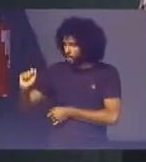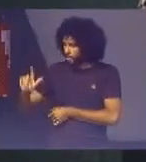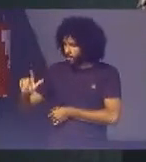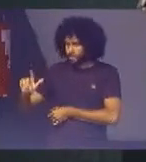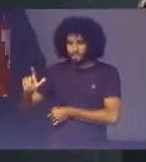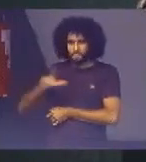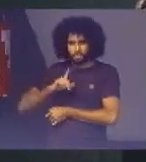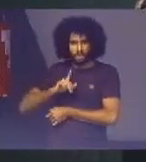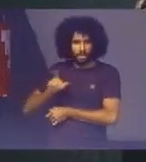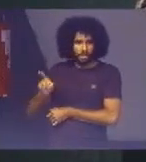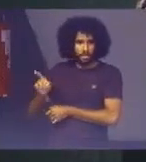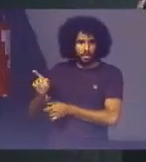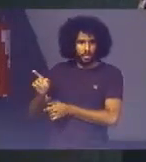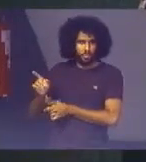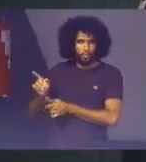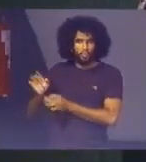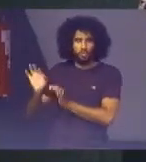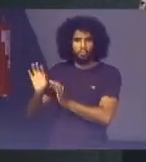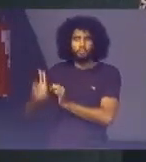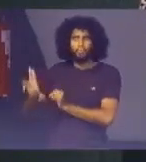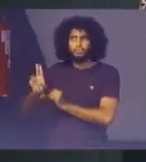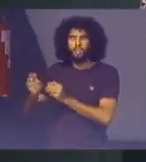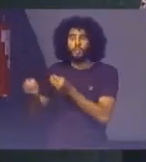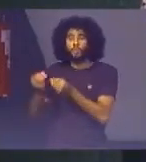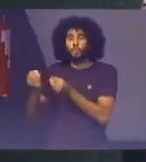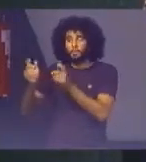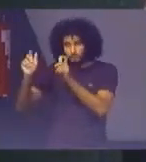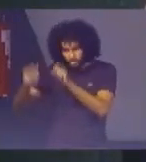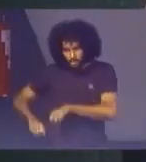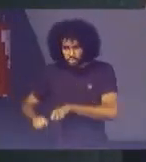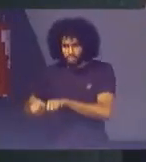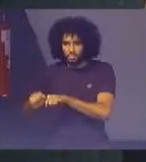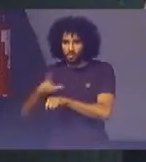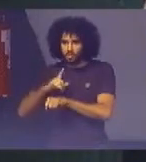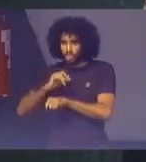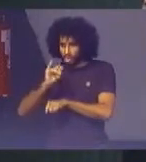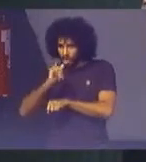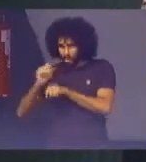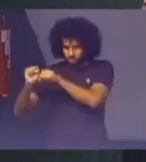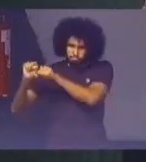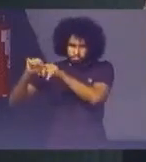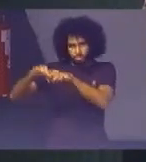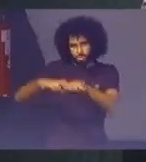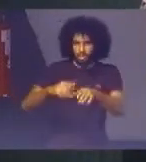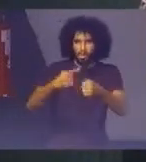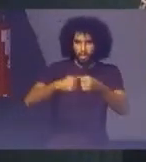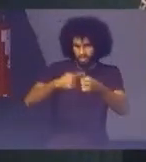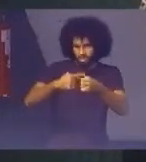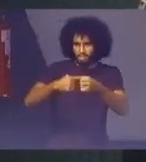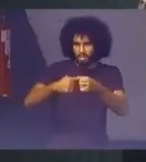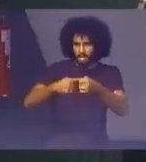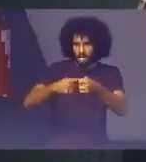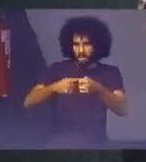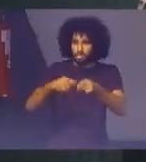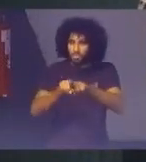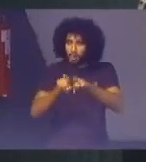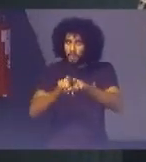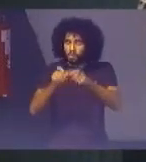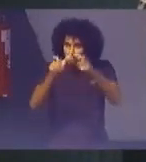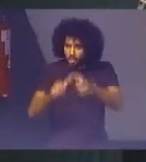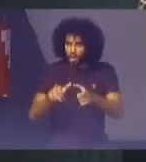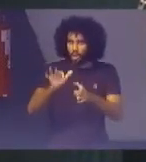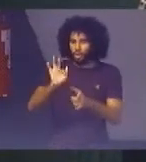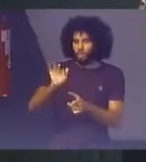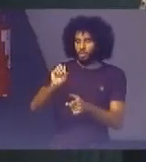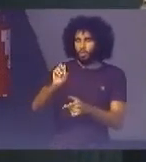placas Fotovoltaicas Serão suficientes Para abastecer A energia De todos os fóruns São quase 200 fóruns Eleitorais